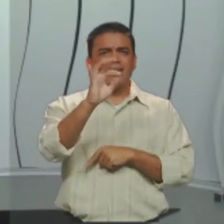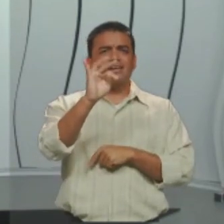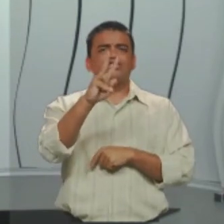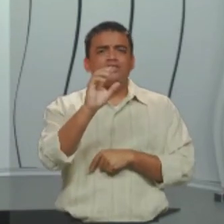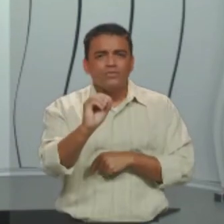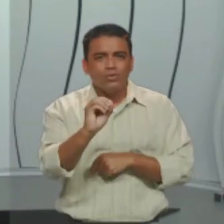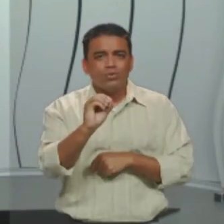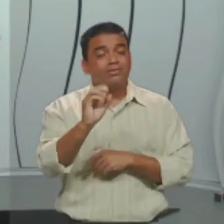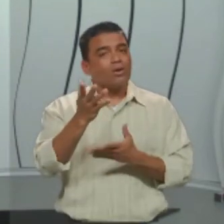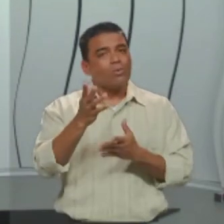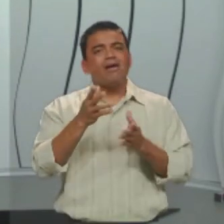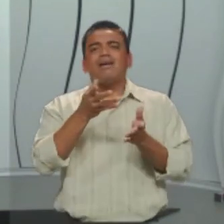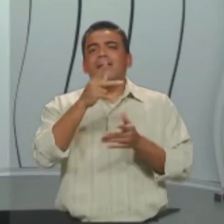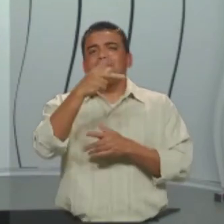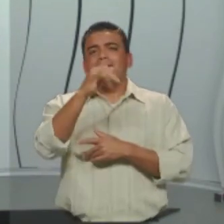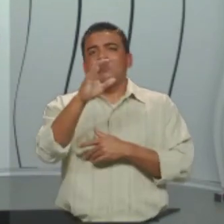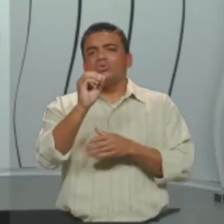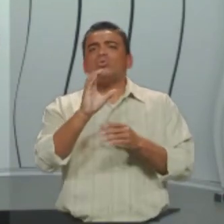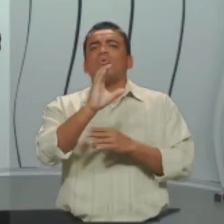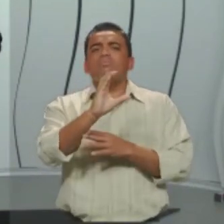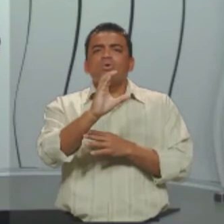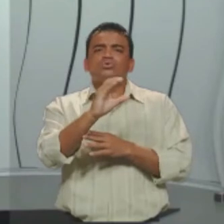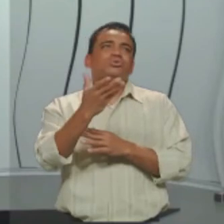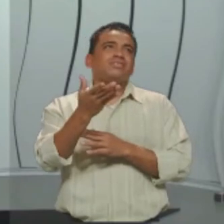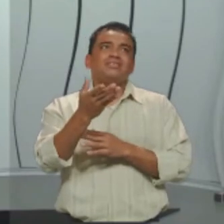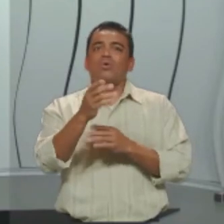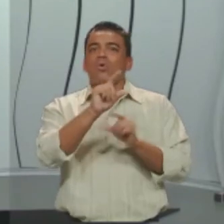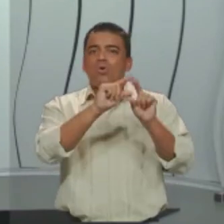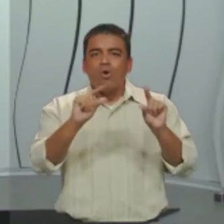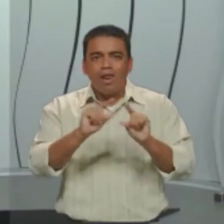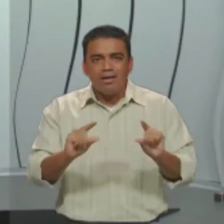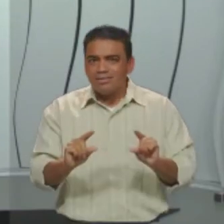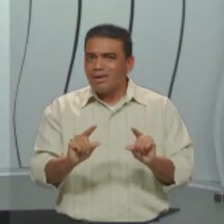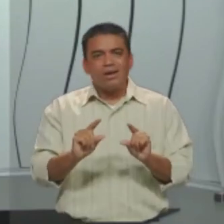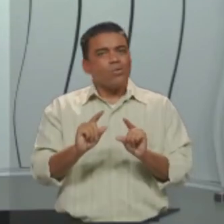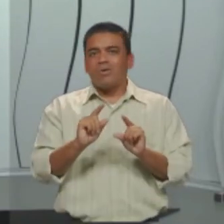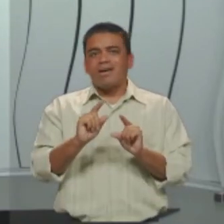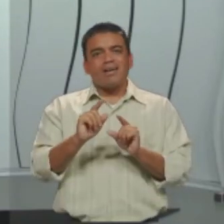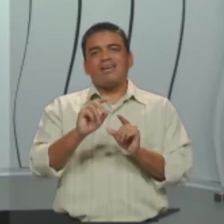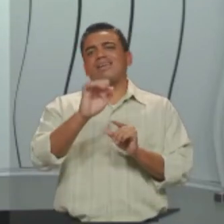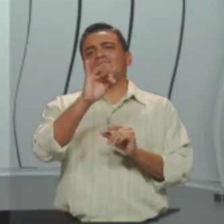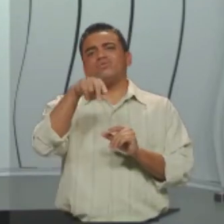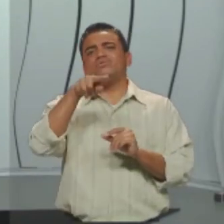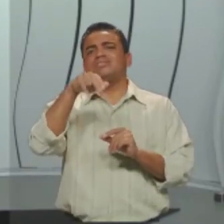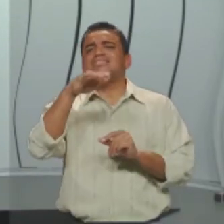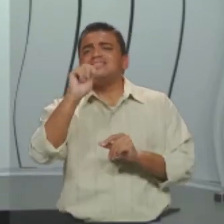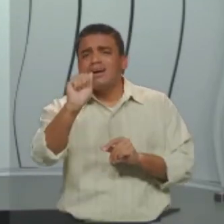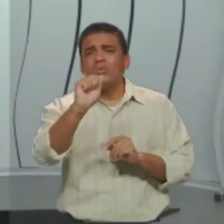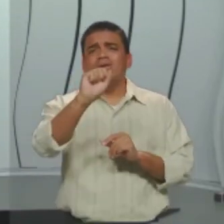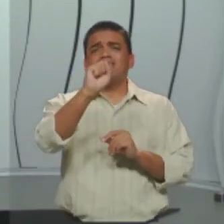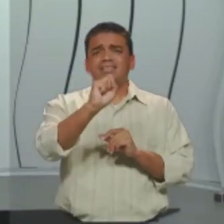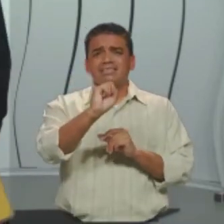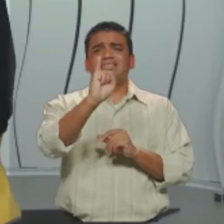por coordenação, nós não temos nada disso. As orações não cumprem função sintática. Entendido?